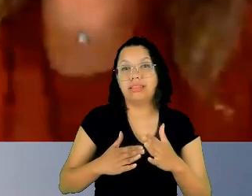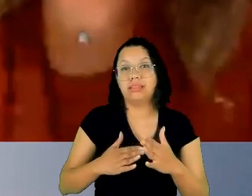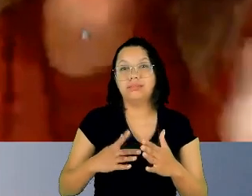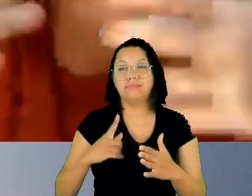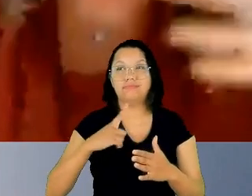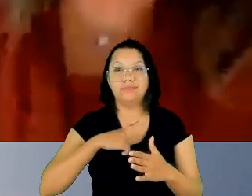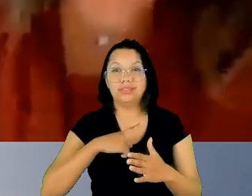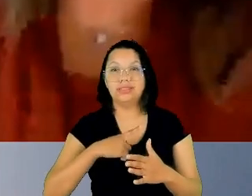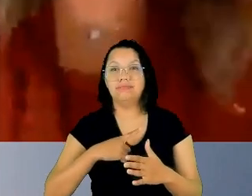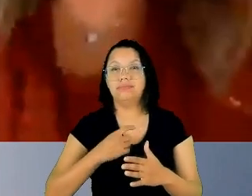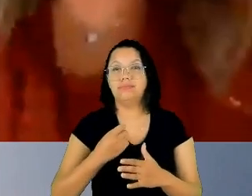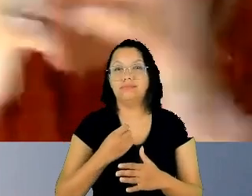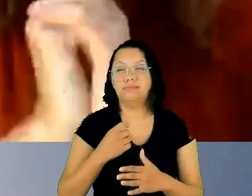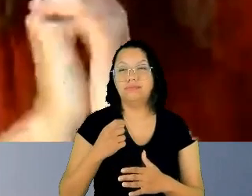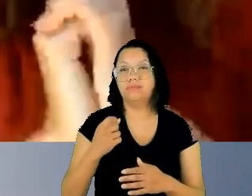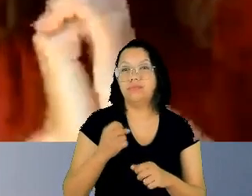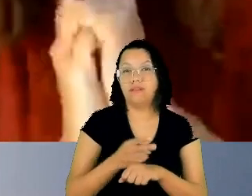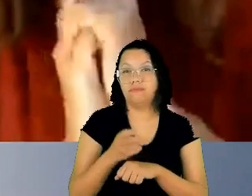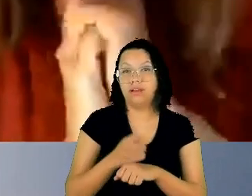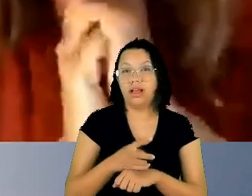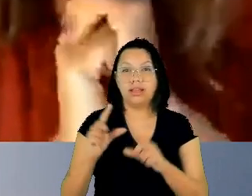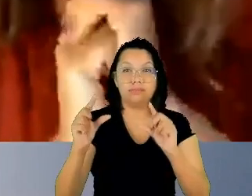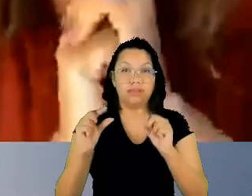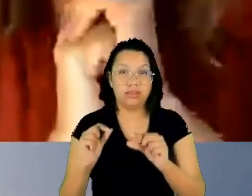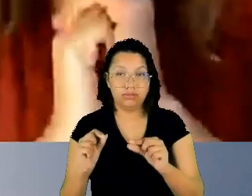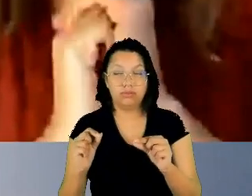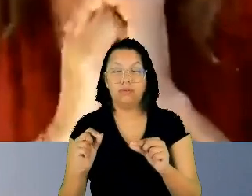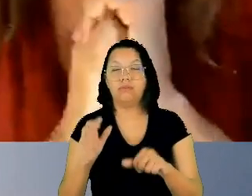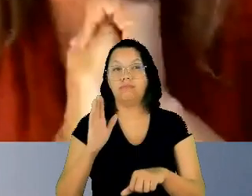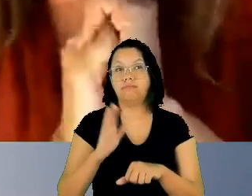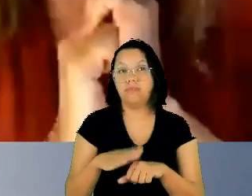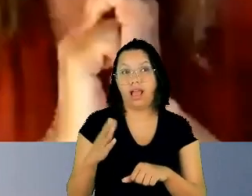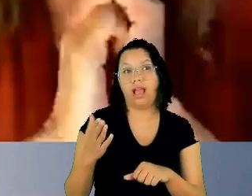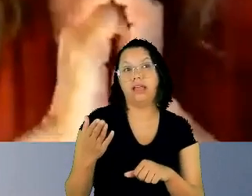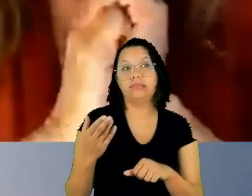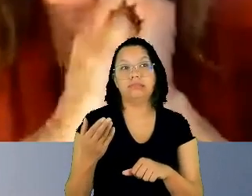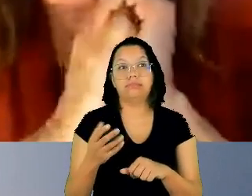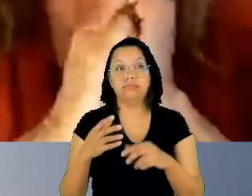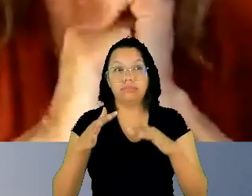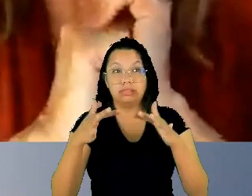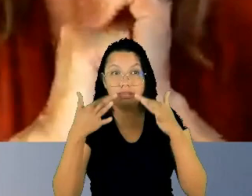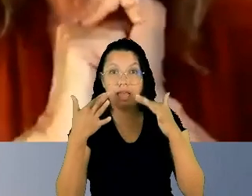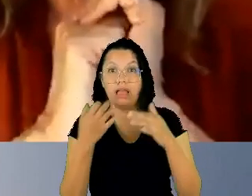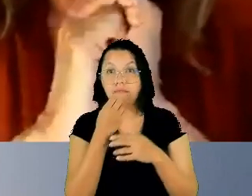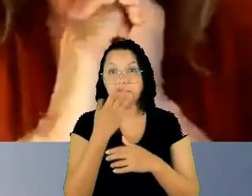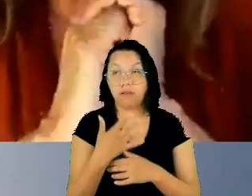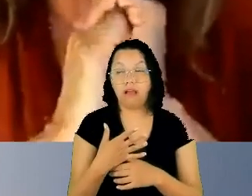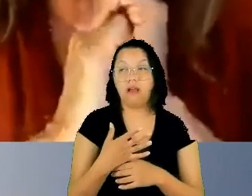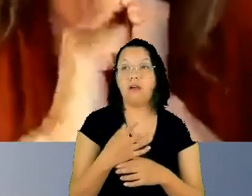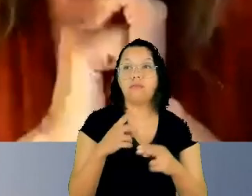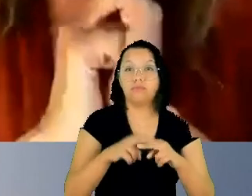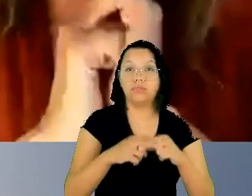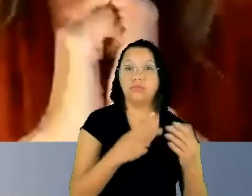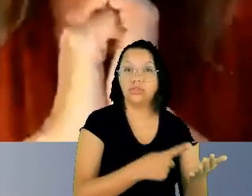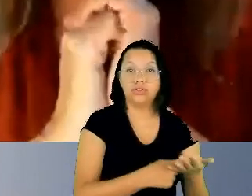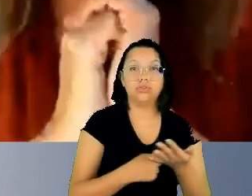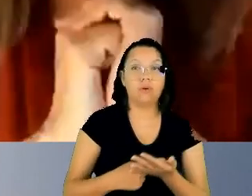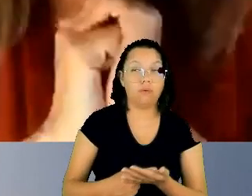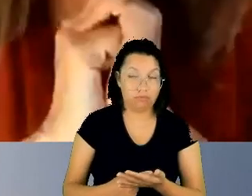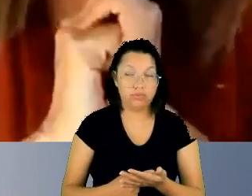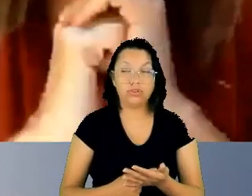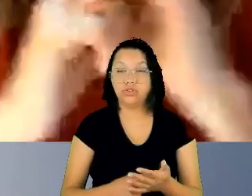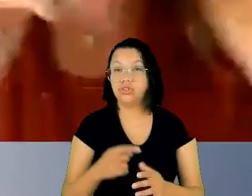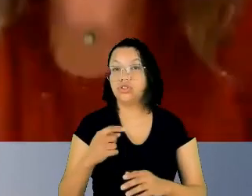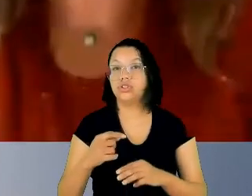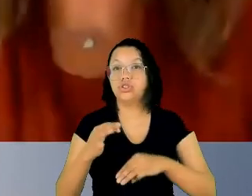interesse o é um indicador bom no supremo a convite de ministros eu já pude também participar de dois programas de